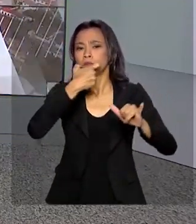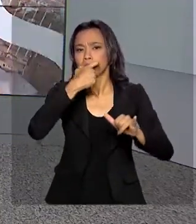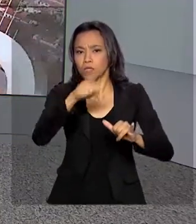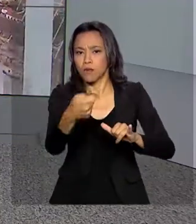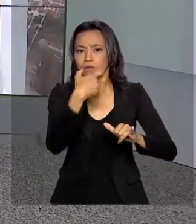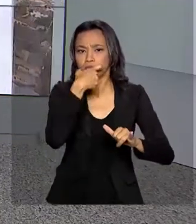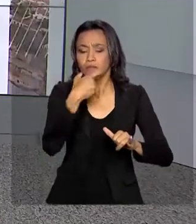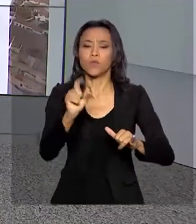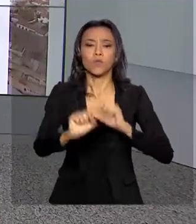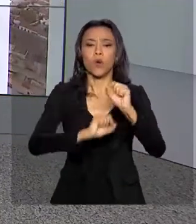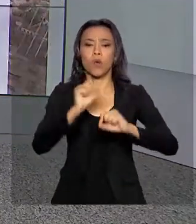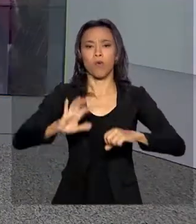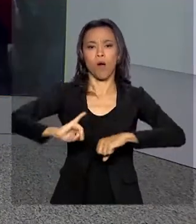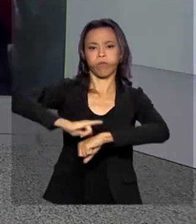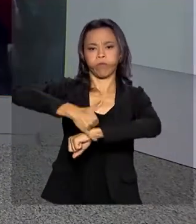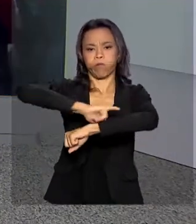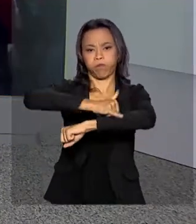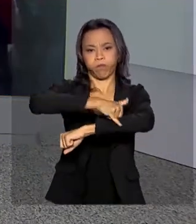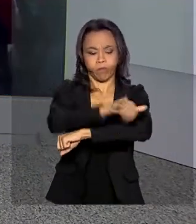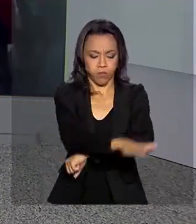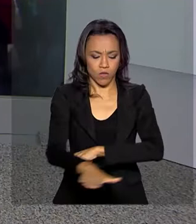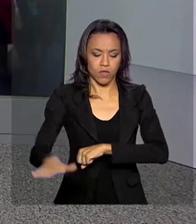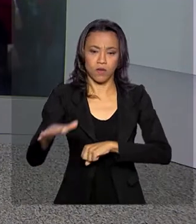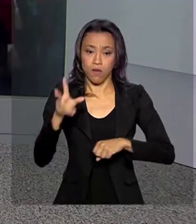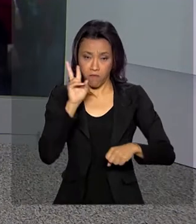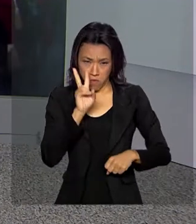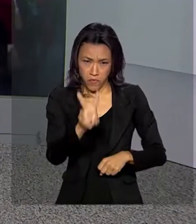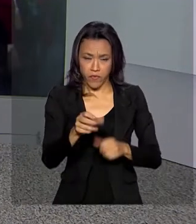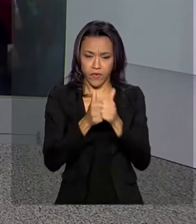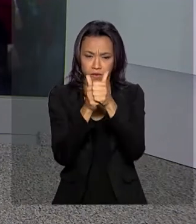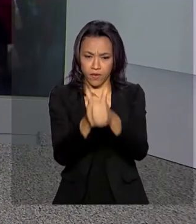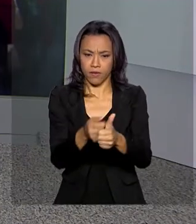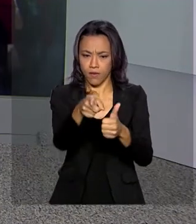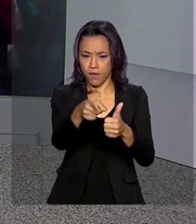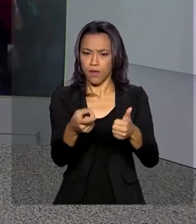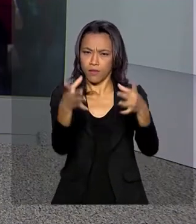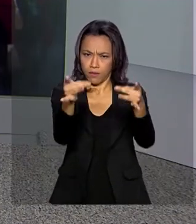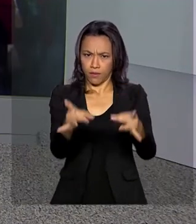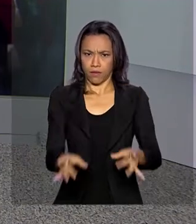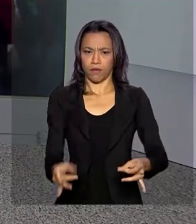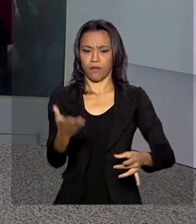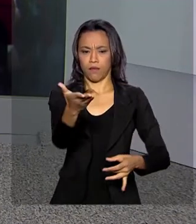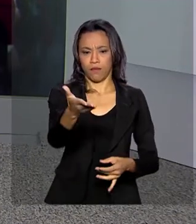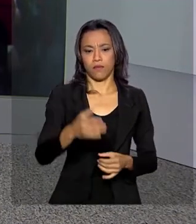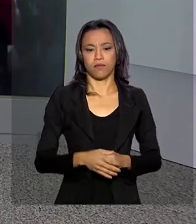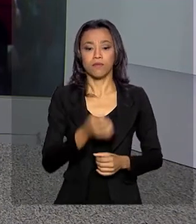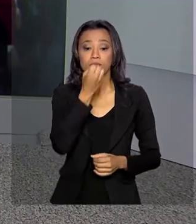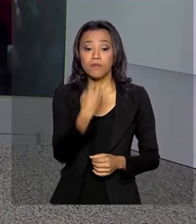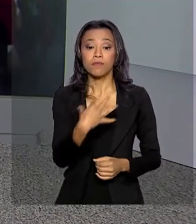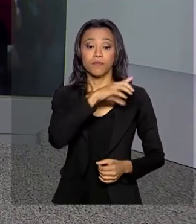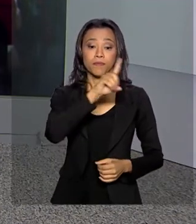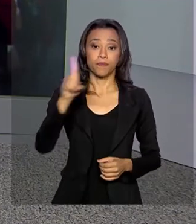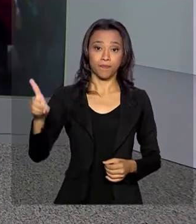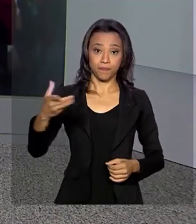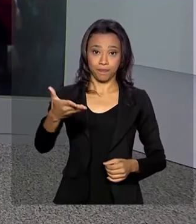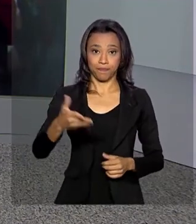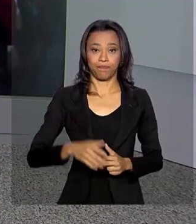infantil. Vamos até lá conversar com Alessandra Lago, ela traz os detalhes pra gente. Alessandra, bom dia pra você.